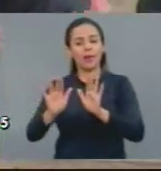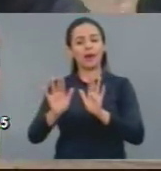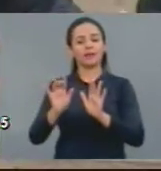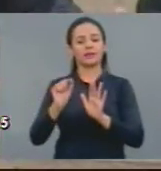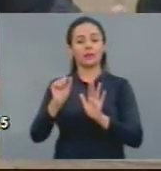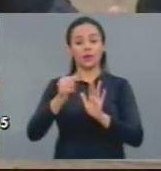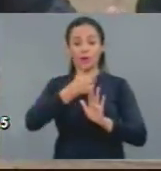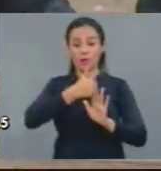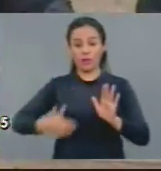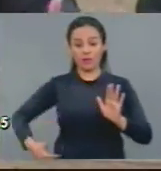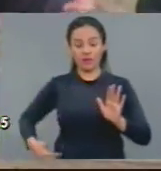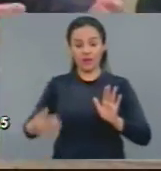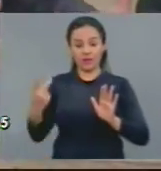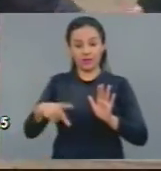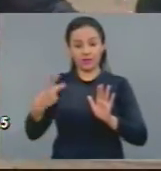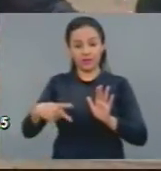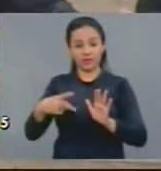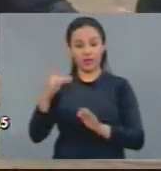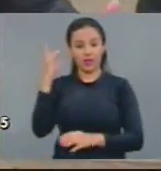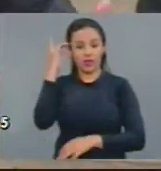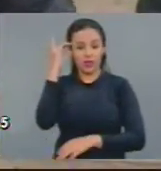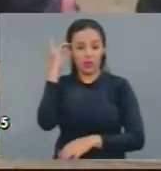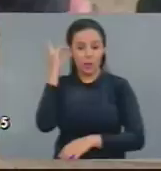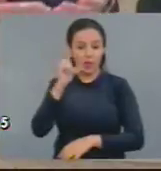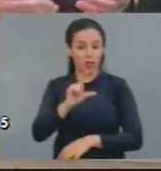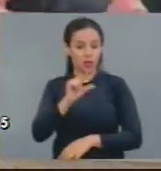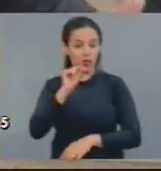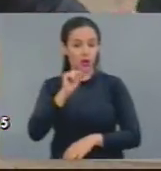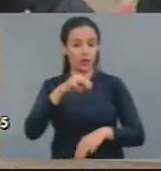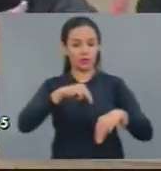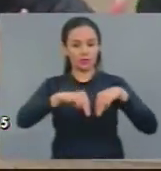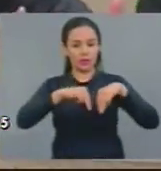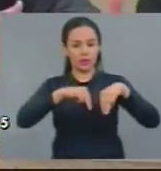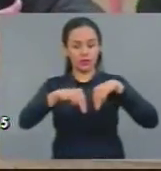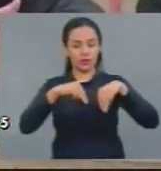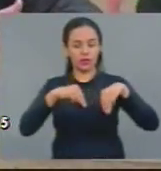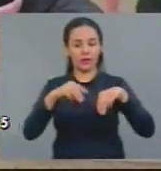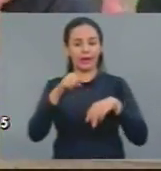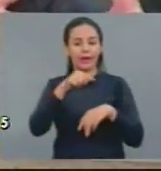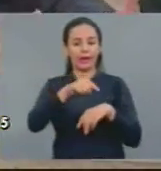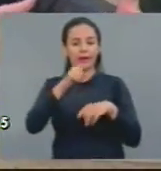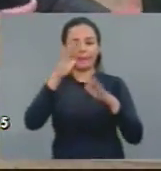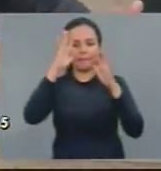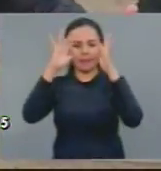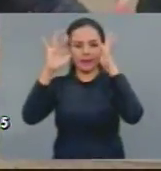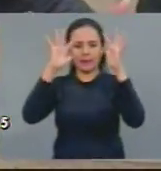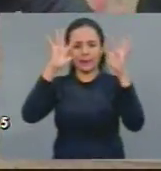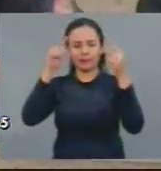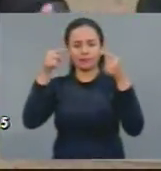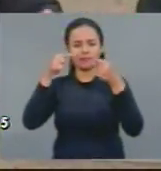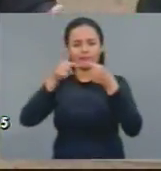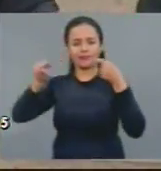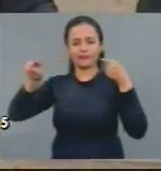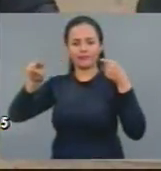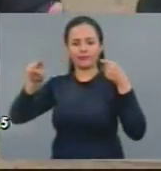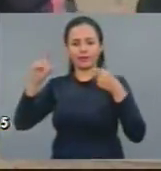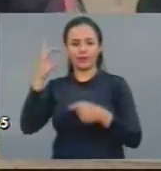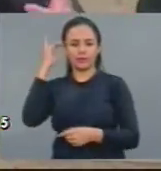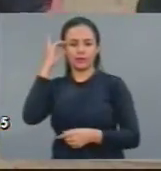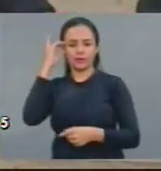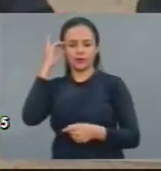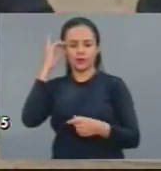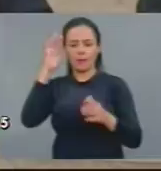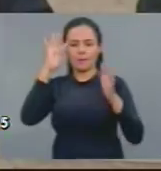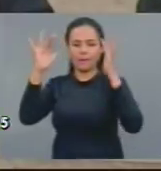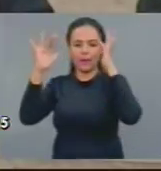um governo que nomeia um ministro que não é ideologicamente, não pensa ideologicamente como o seu partido